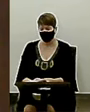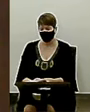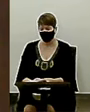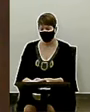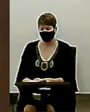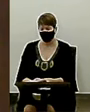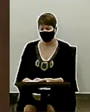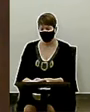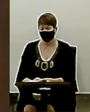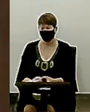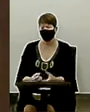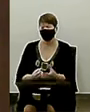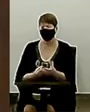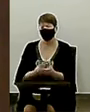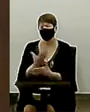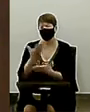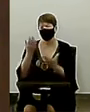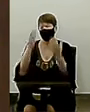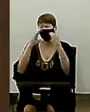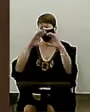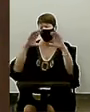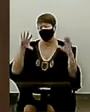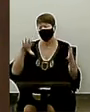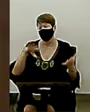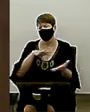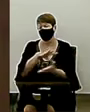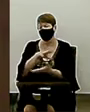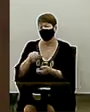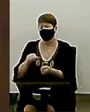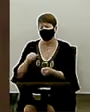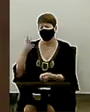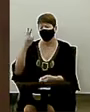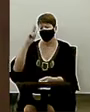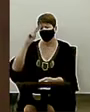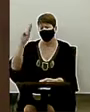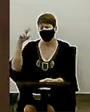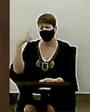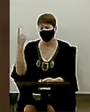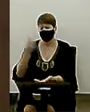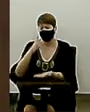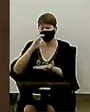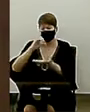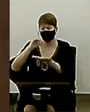Criador do céu e da terra. O Senhor é o nosso Deus